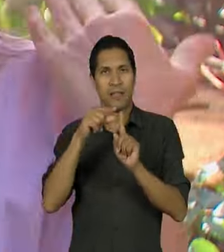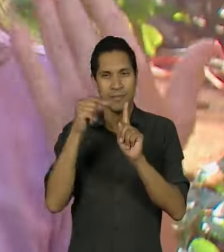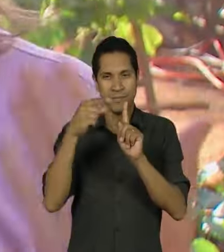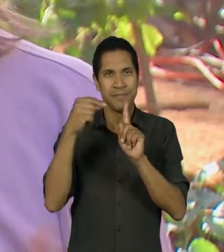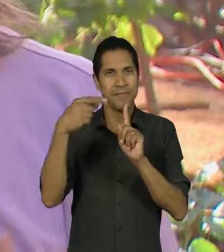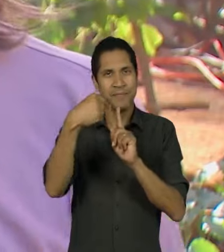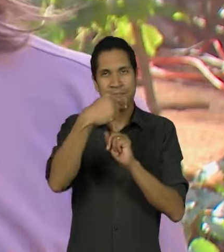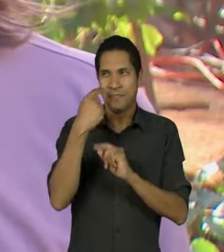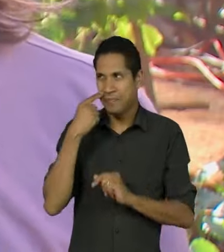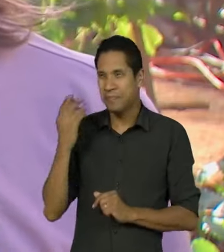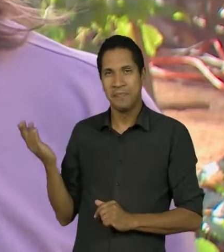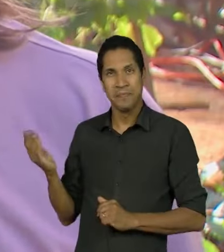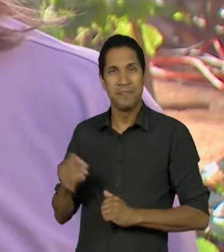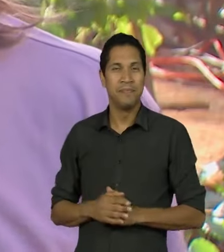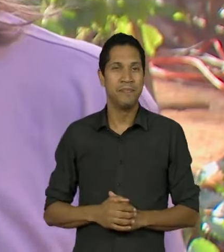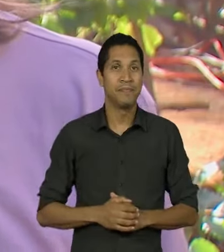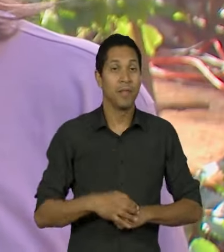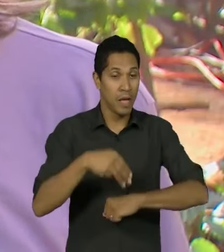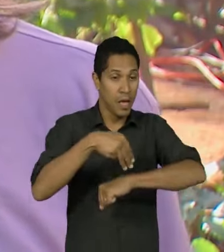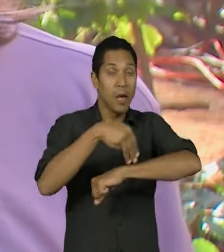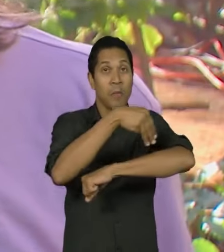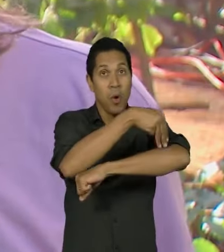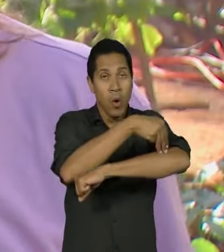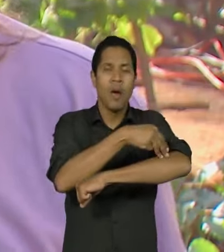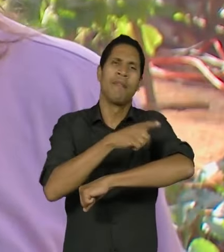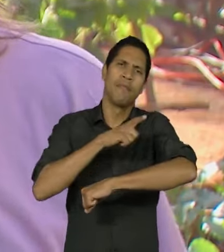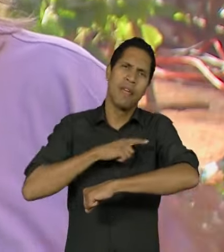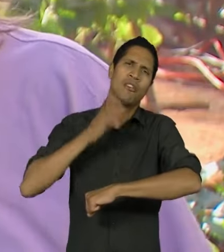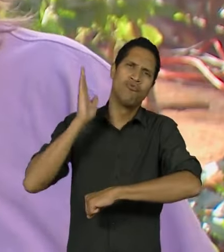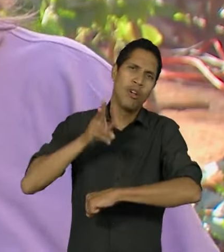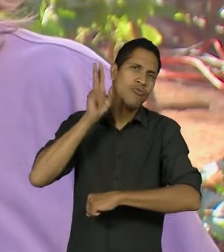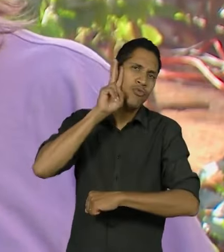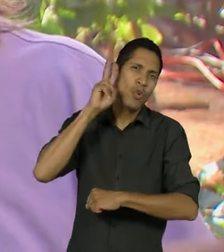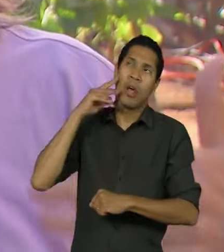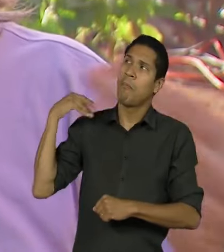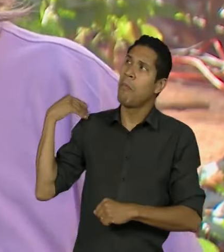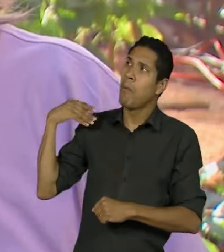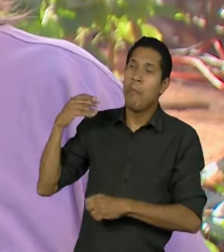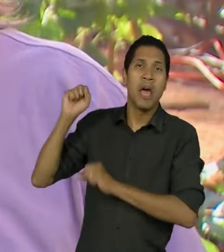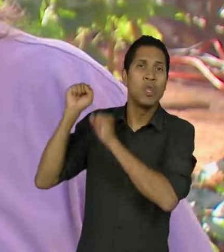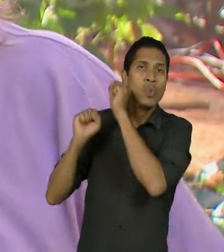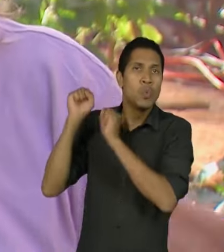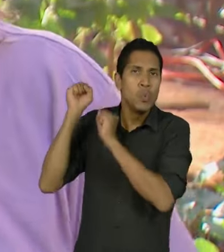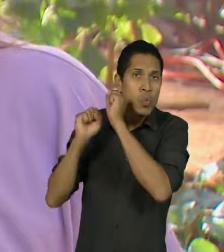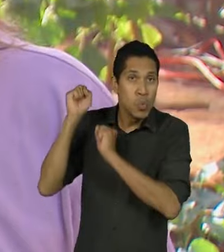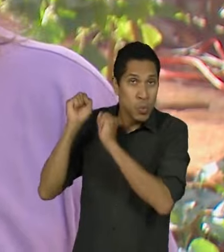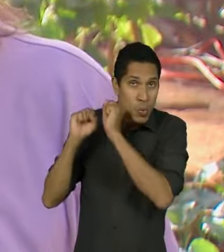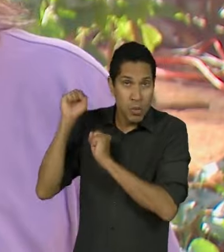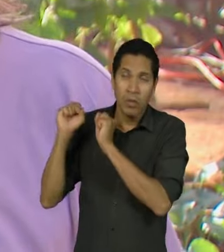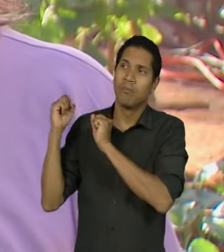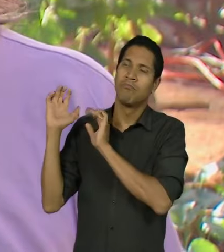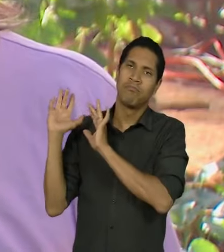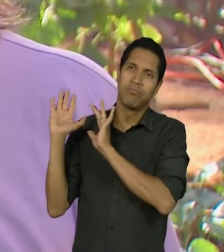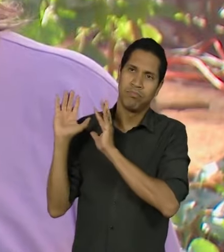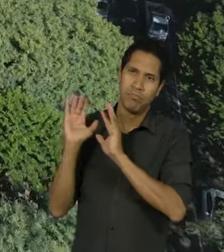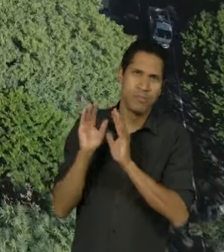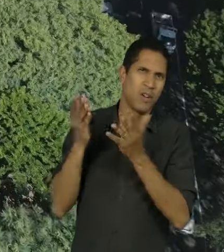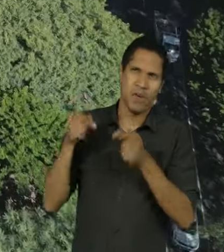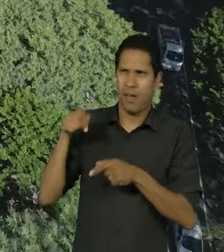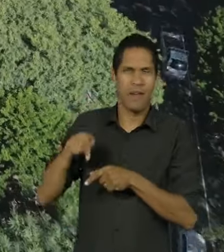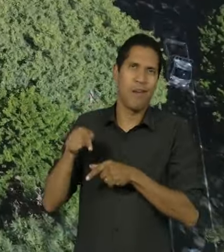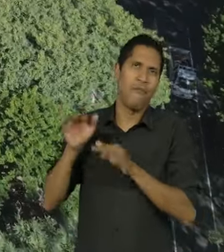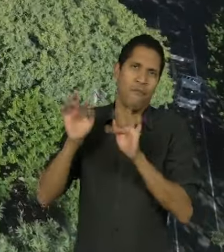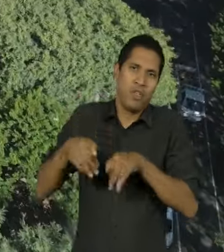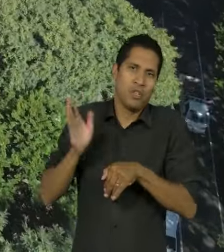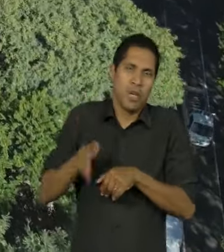A Moca já tem um histórico de um bairro industrial com muitas áreas industriais que hoje essas áreas estão virando condomínios